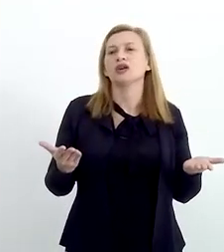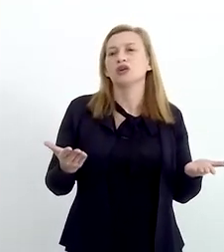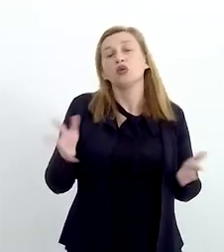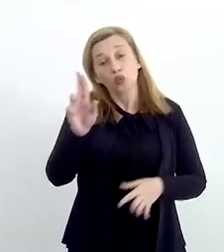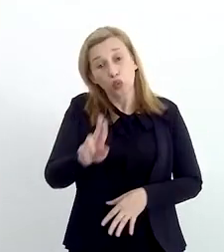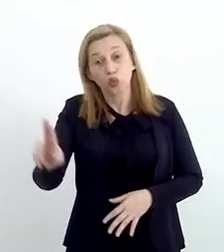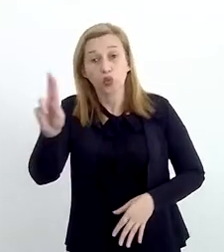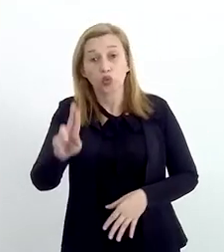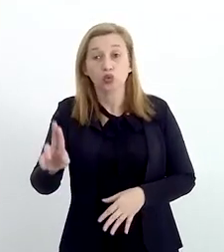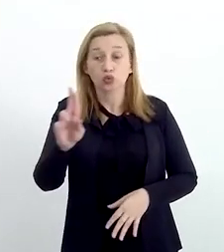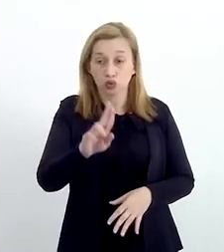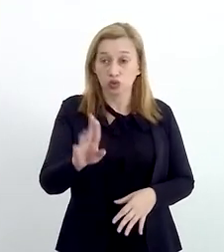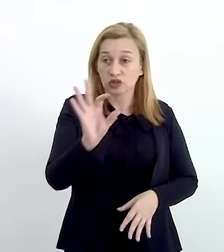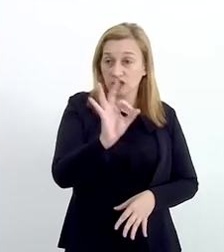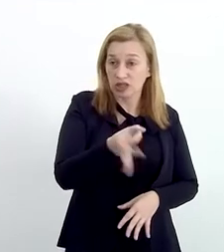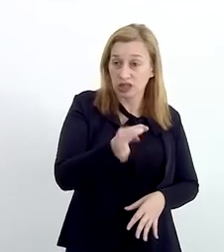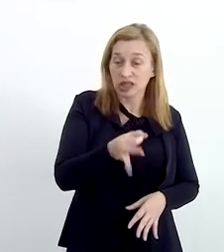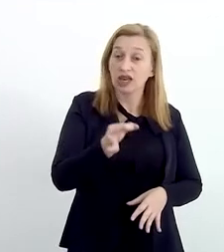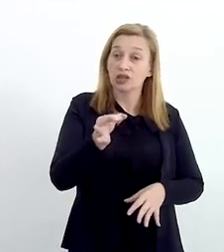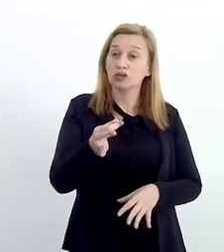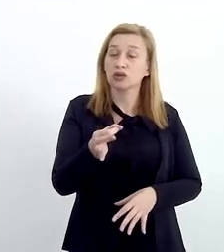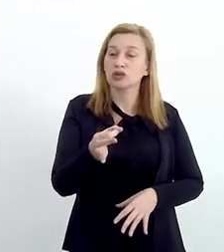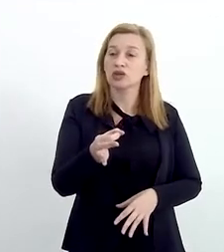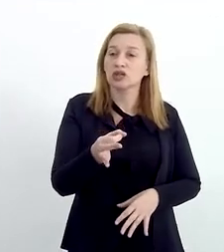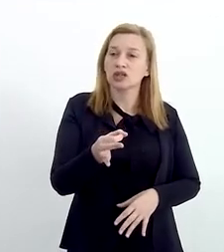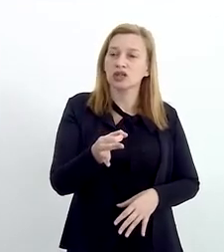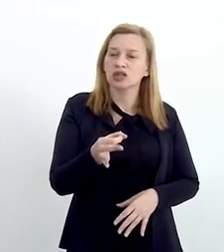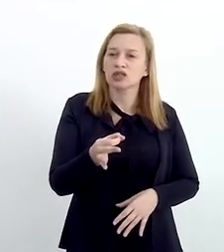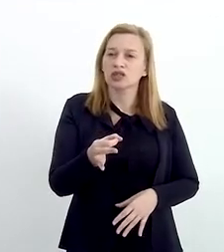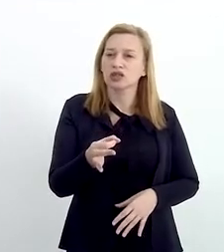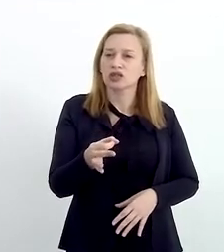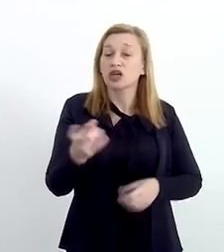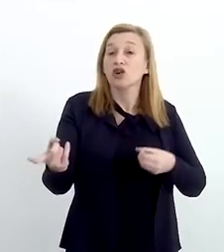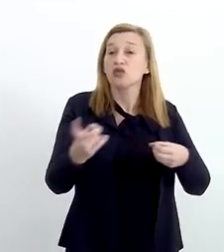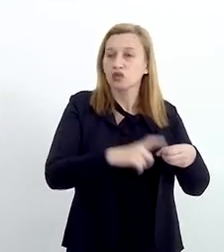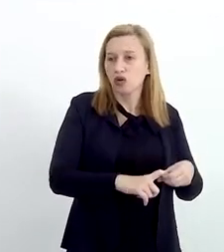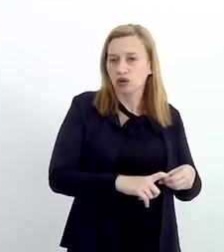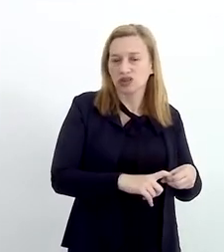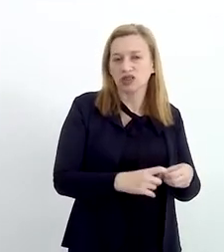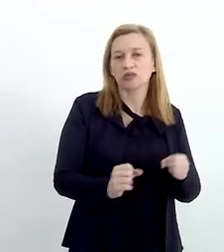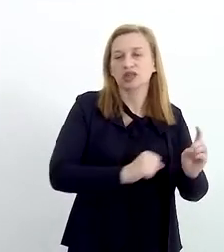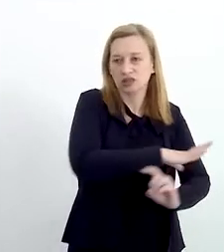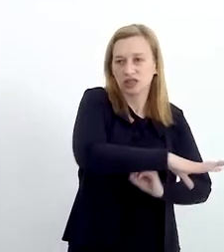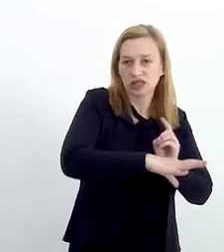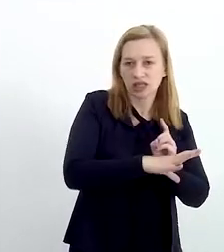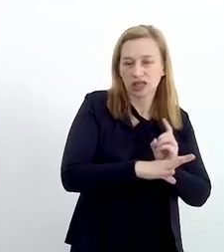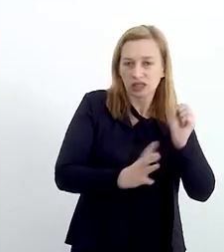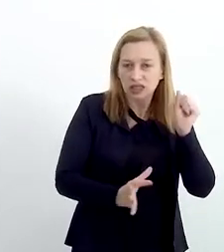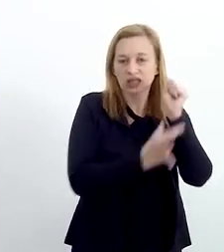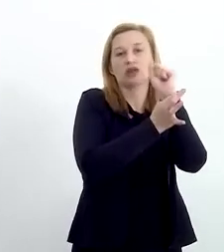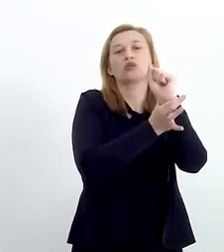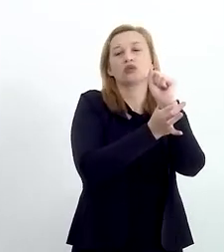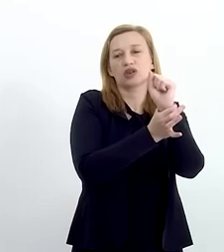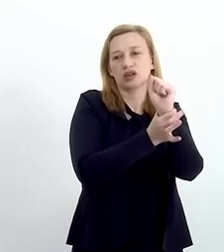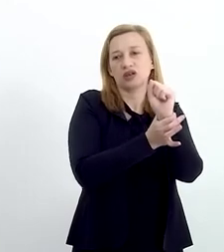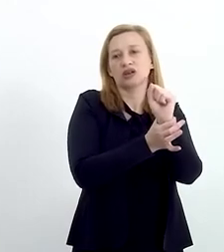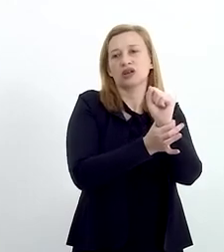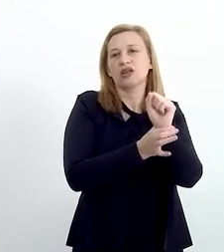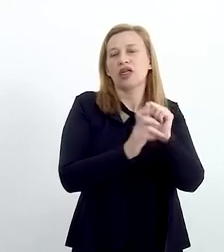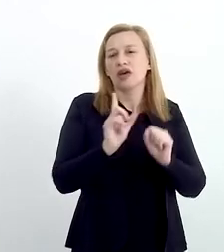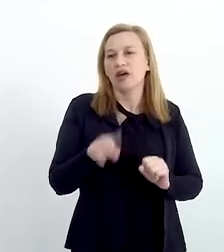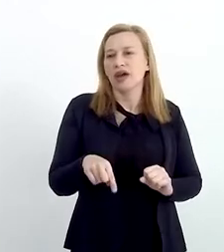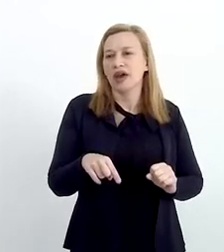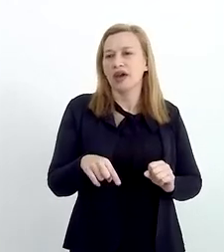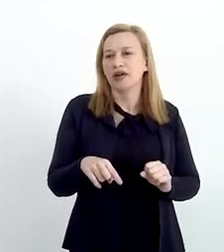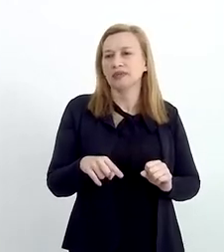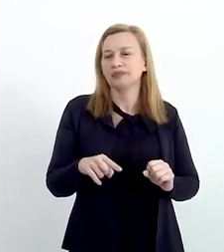incentivam o uso formalizado, correto, que tem retorno para a sociedade de maneira